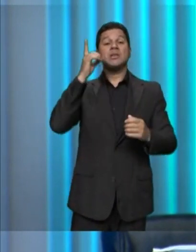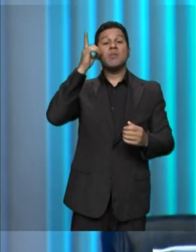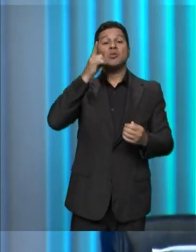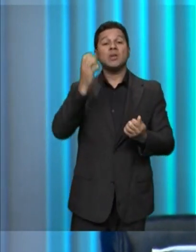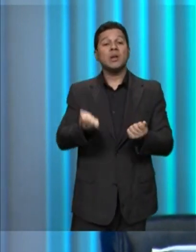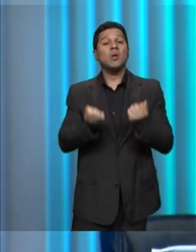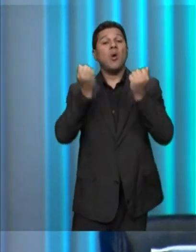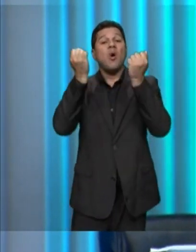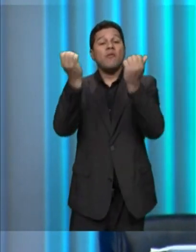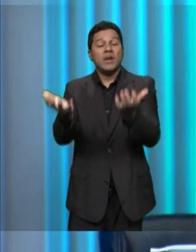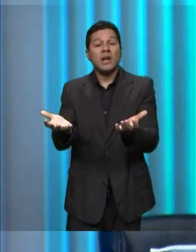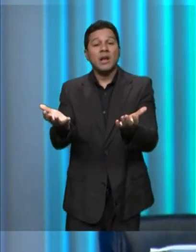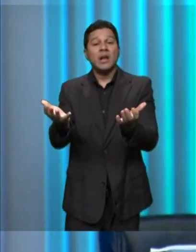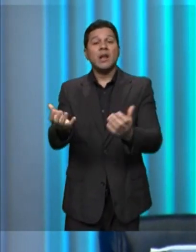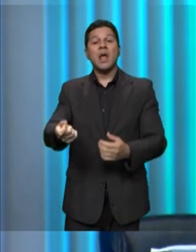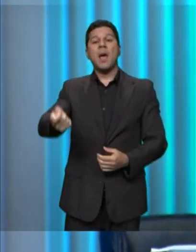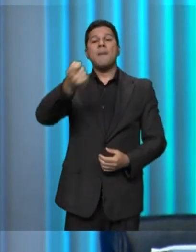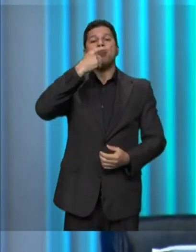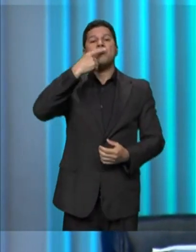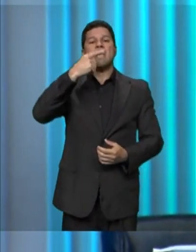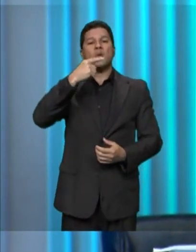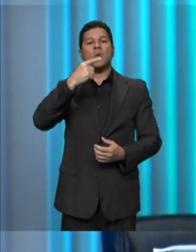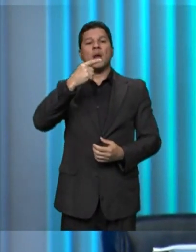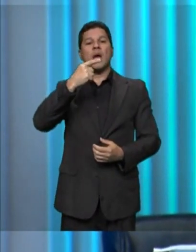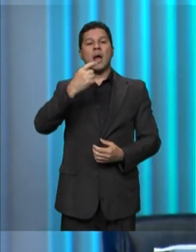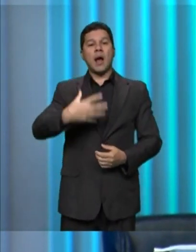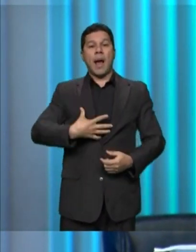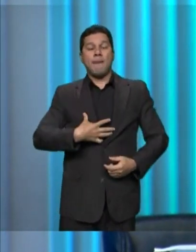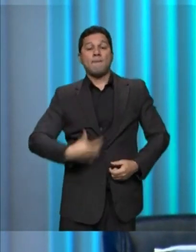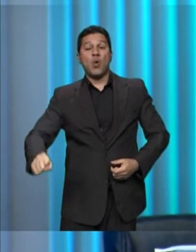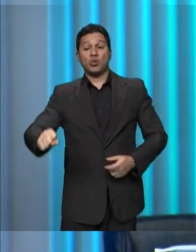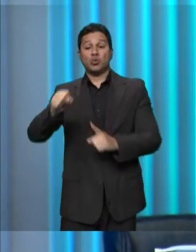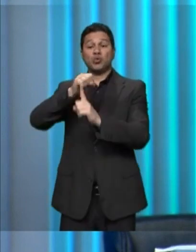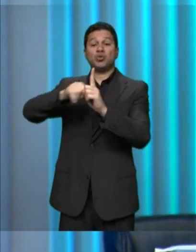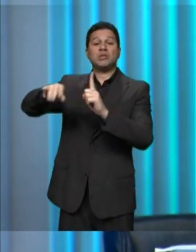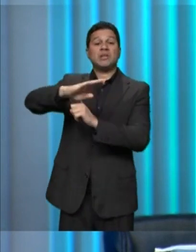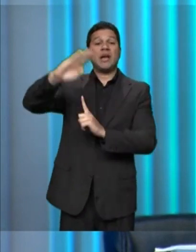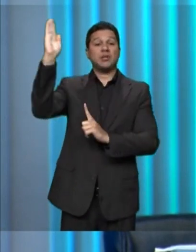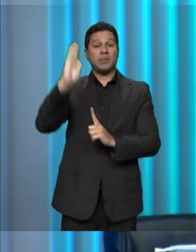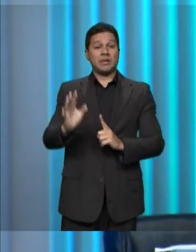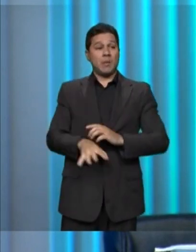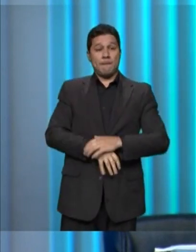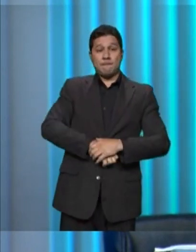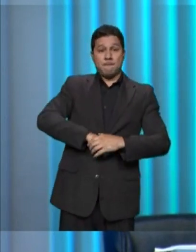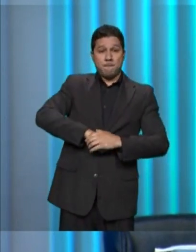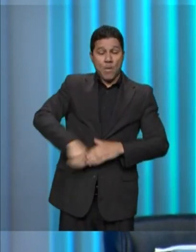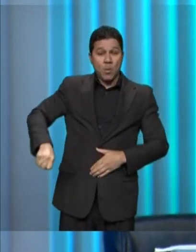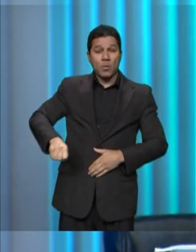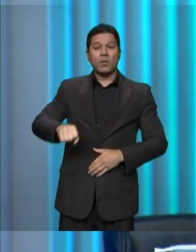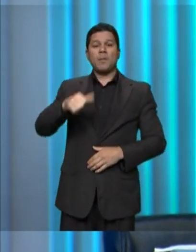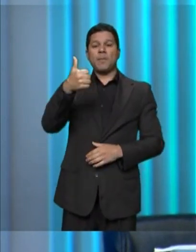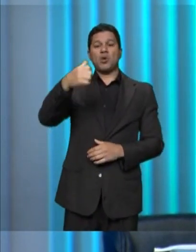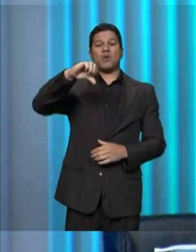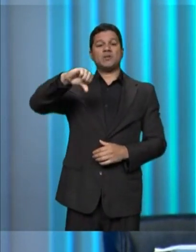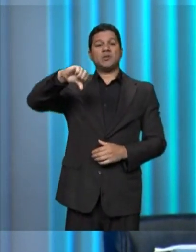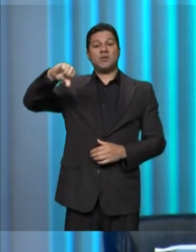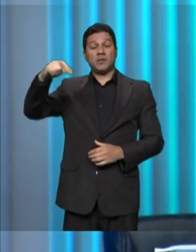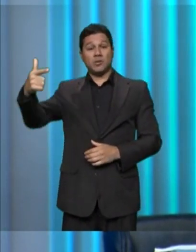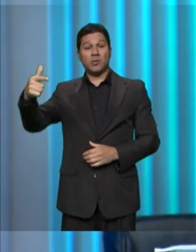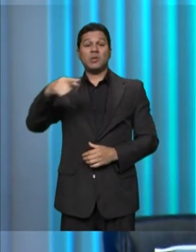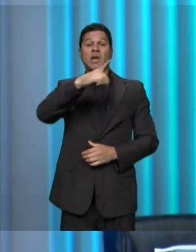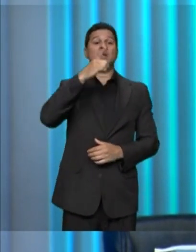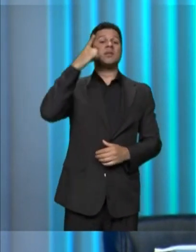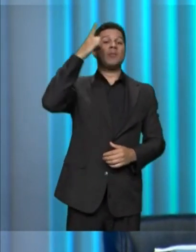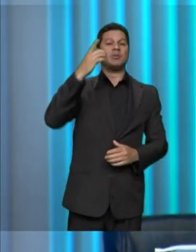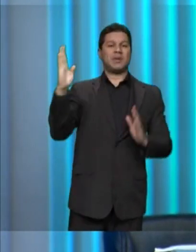seja distribuído pílula de aborto para a sociedade brasileira em 1992, quando era